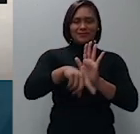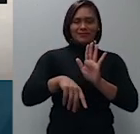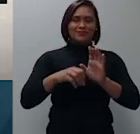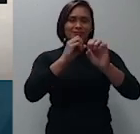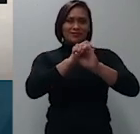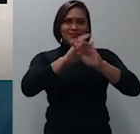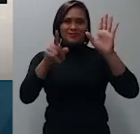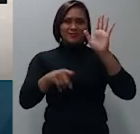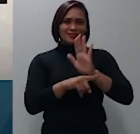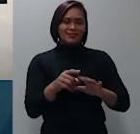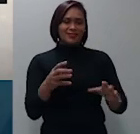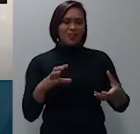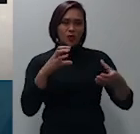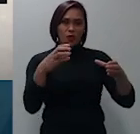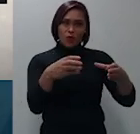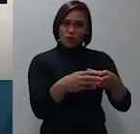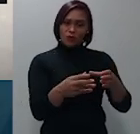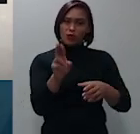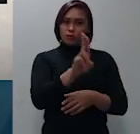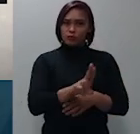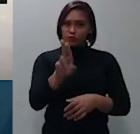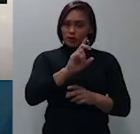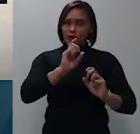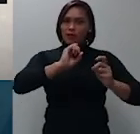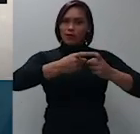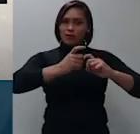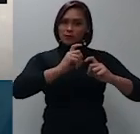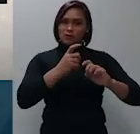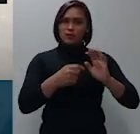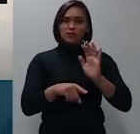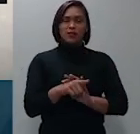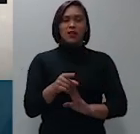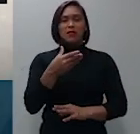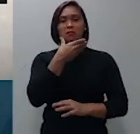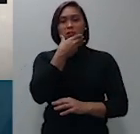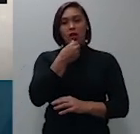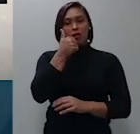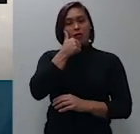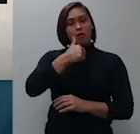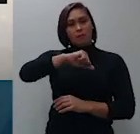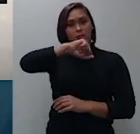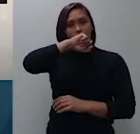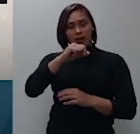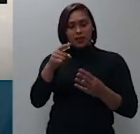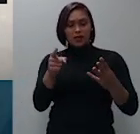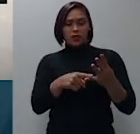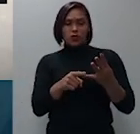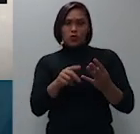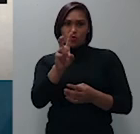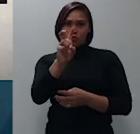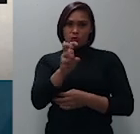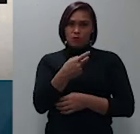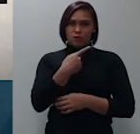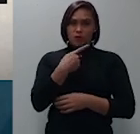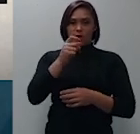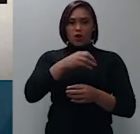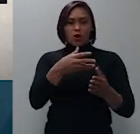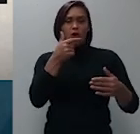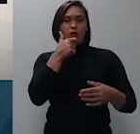serem usufruídos ou administrados pelos genitores e o inciso 4 quando os pais são excluídos da sucessão